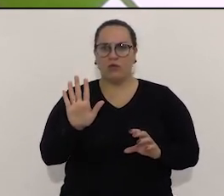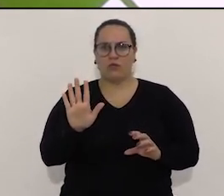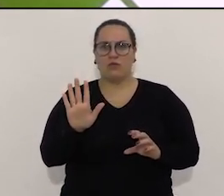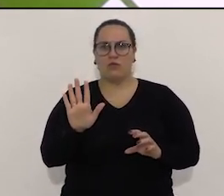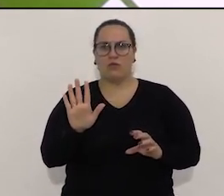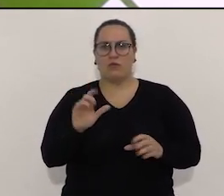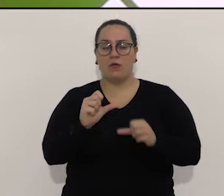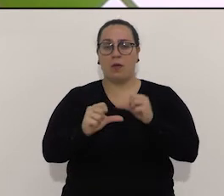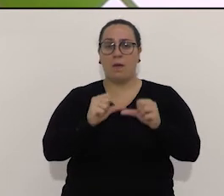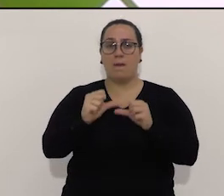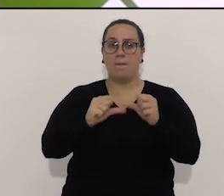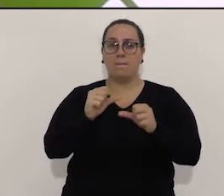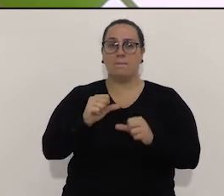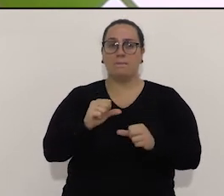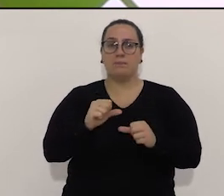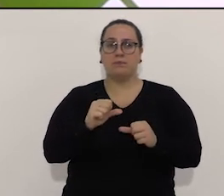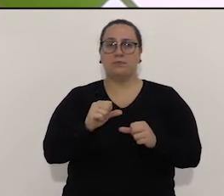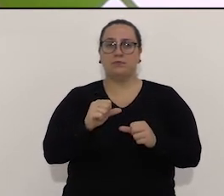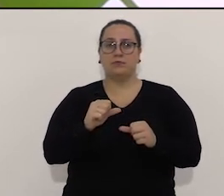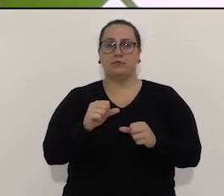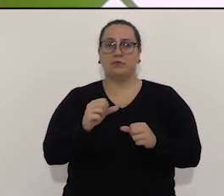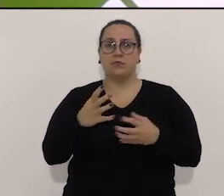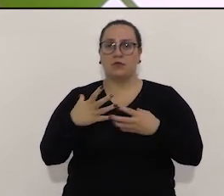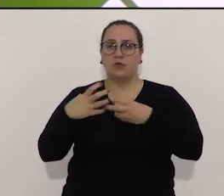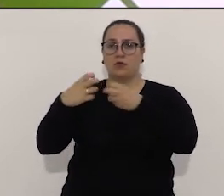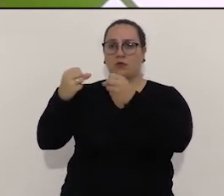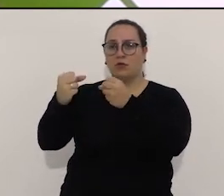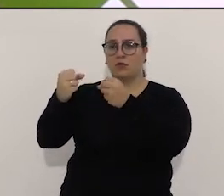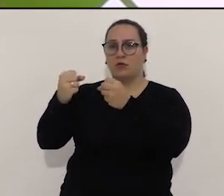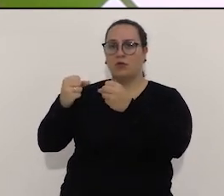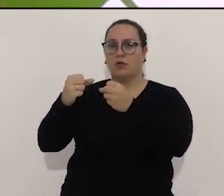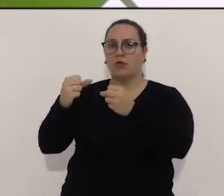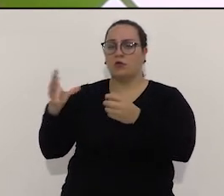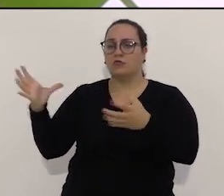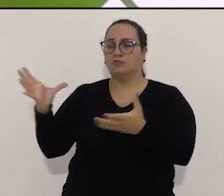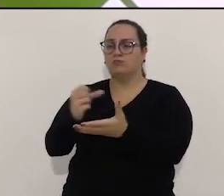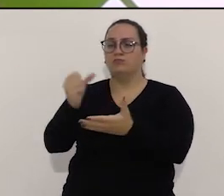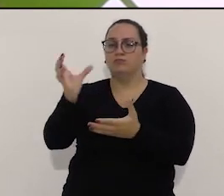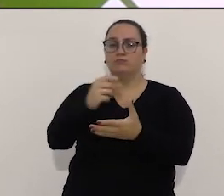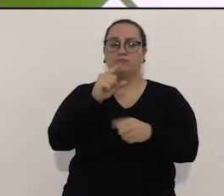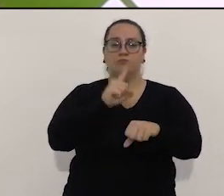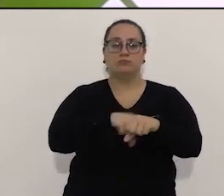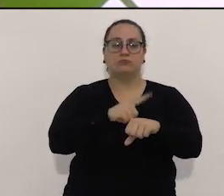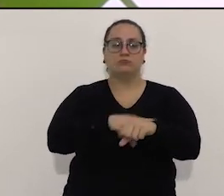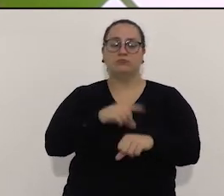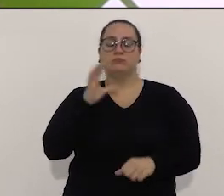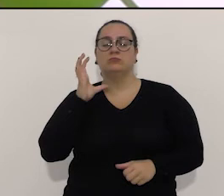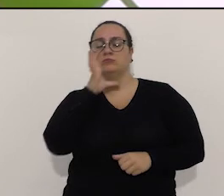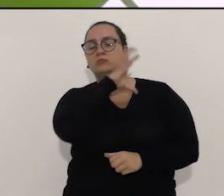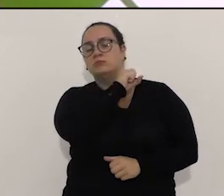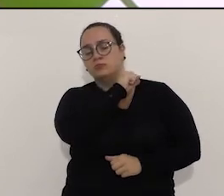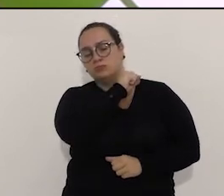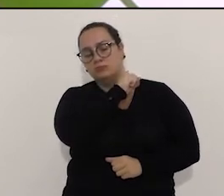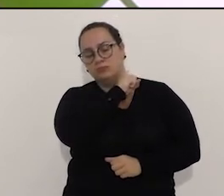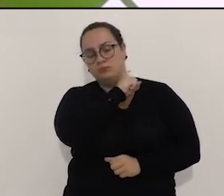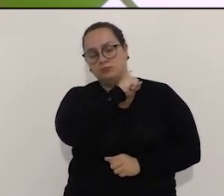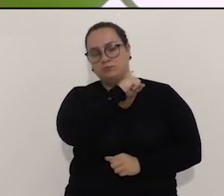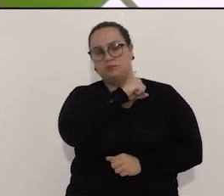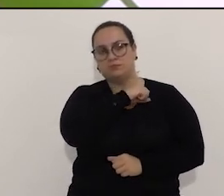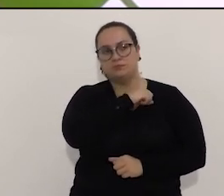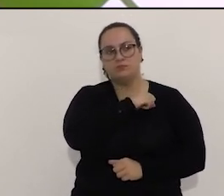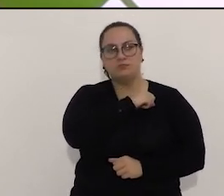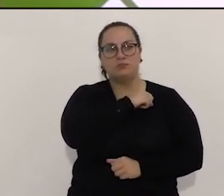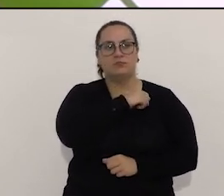E, infelizmente, eu acho que a gente ganhou por um lado, mas perdeu do outro. Agora precisamos recuperar esse tempo perdido. Acho que não dá para a gente poder ficar